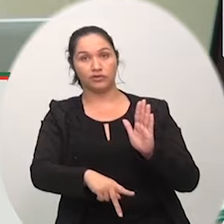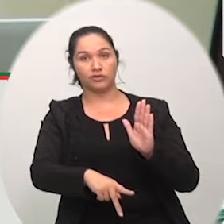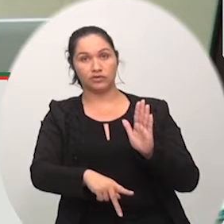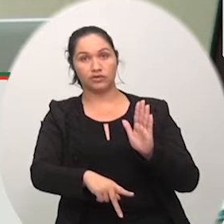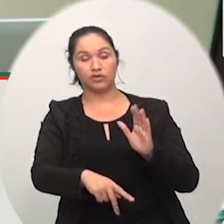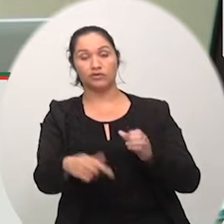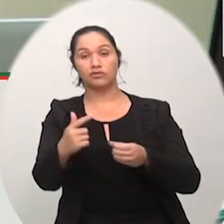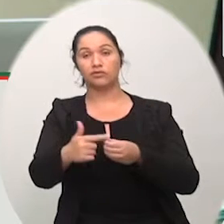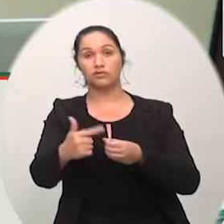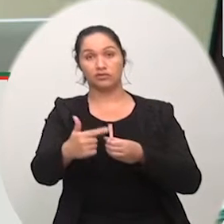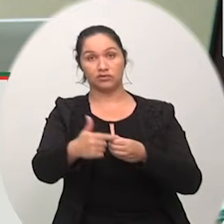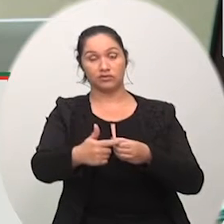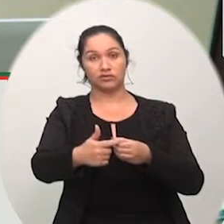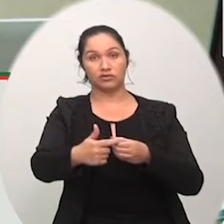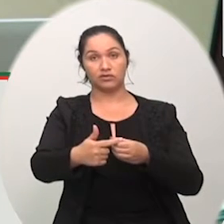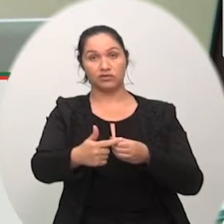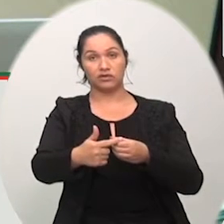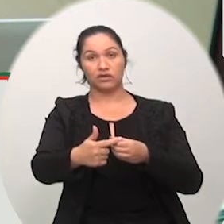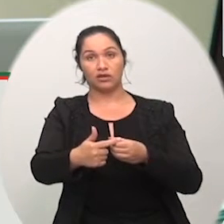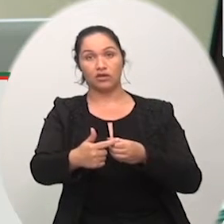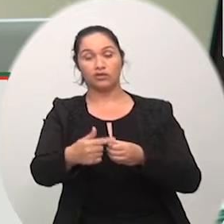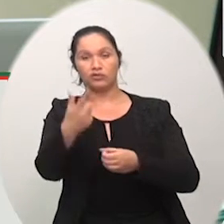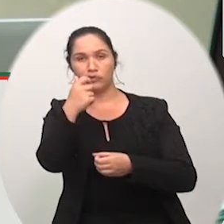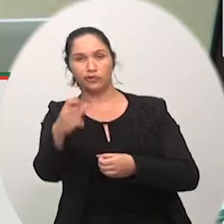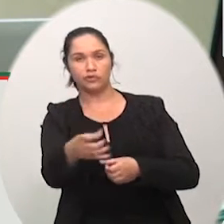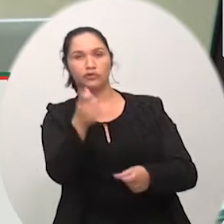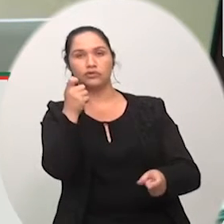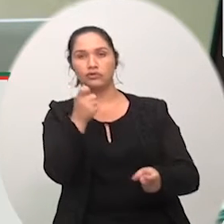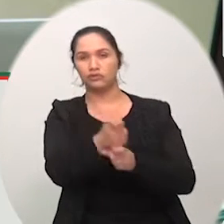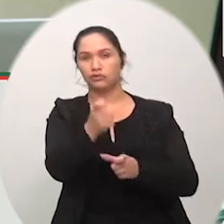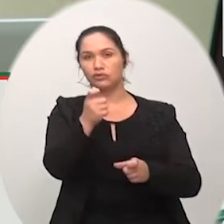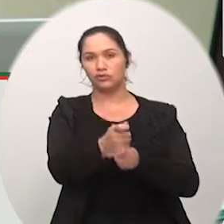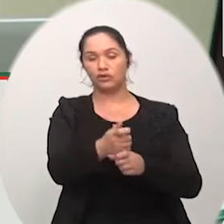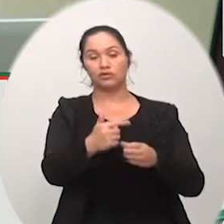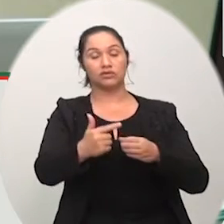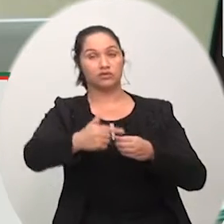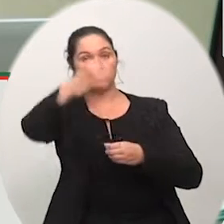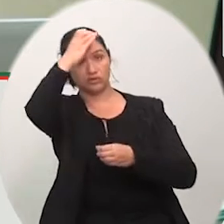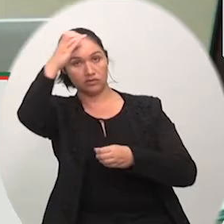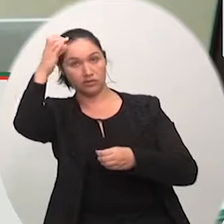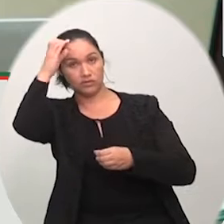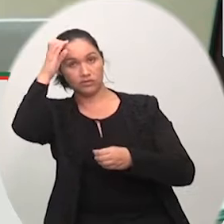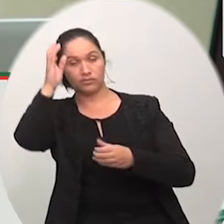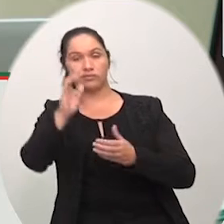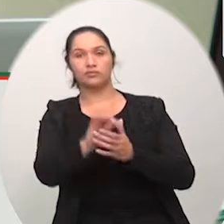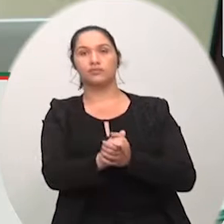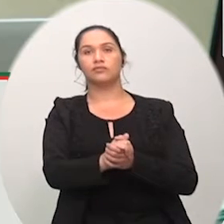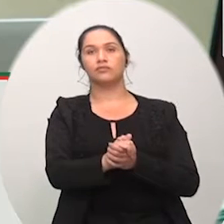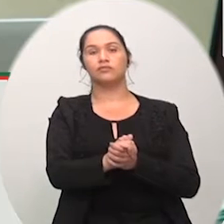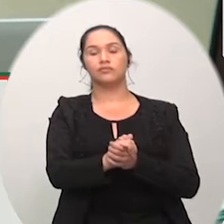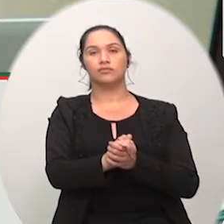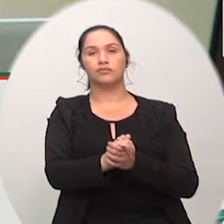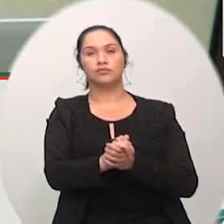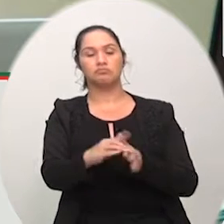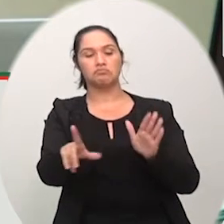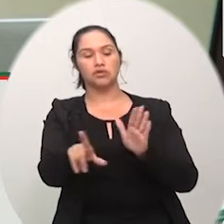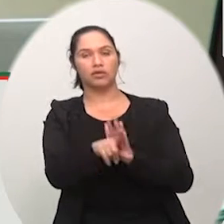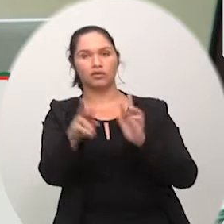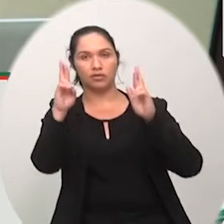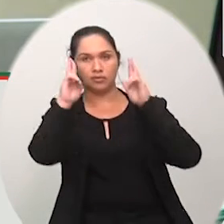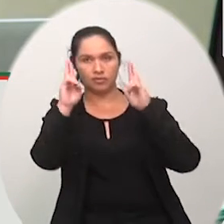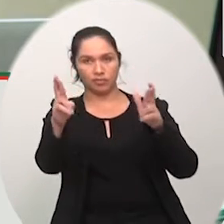tal medida atende a lei federal 12.305 de 12 de agosto de 2010 que estabelece